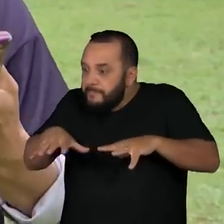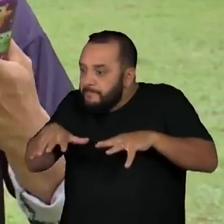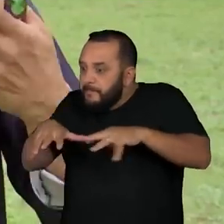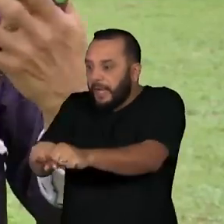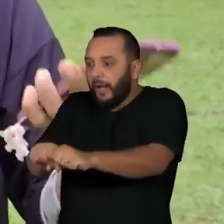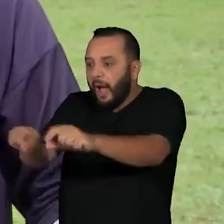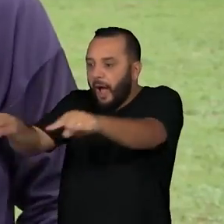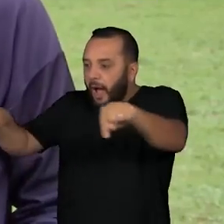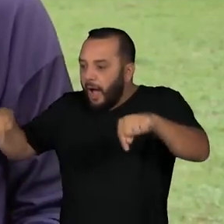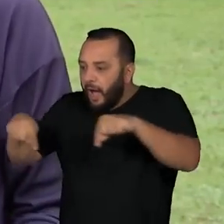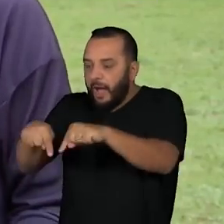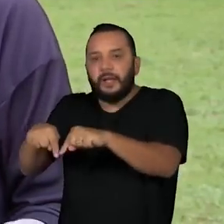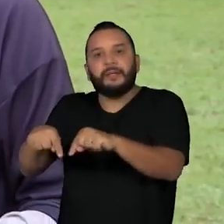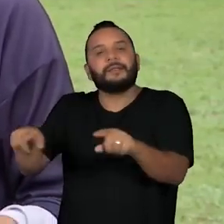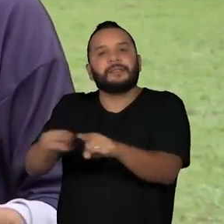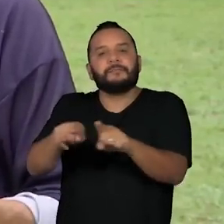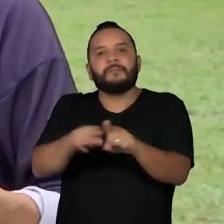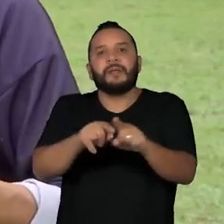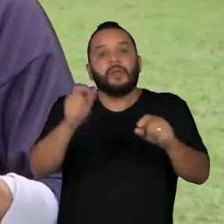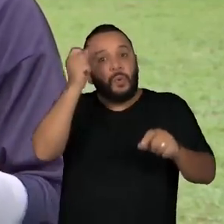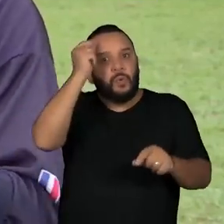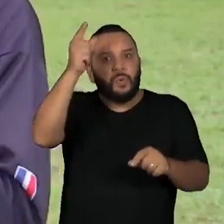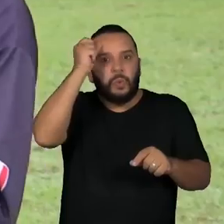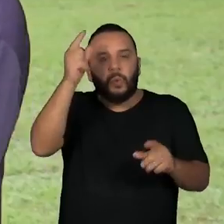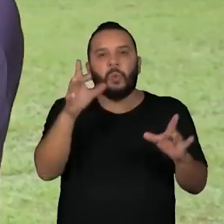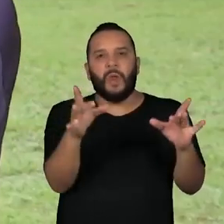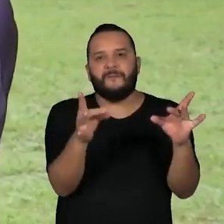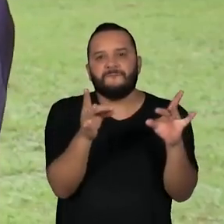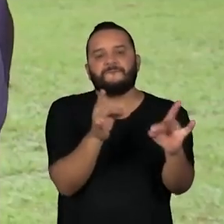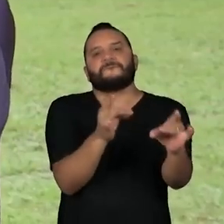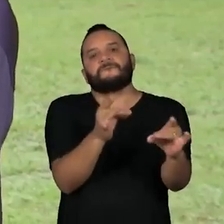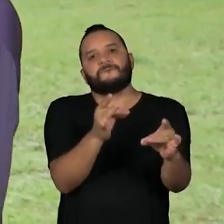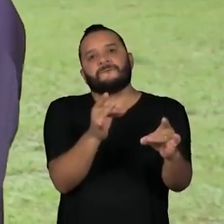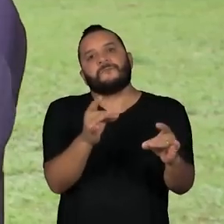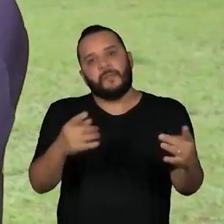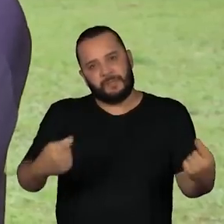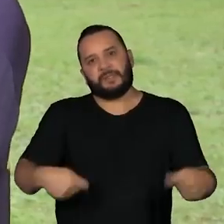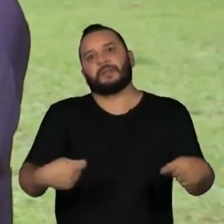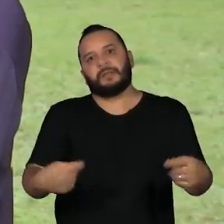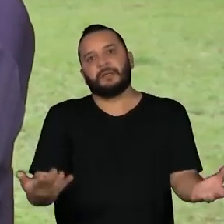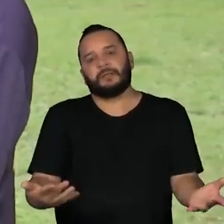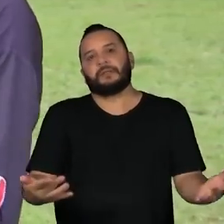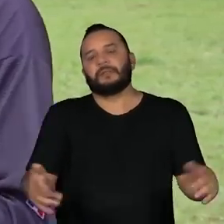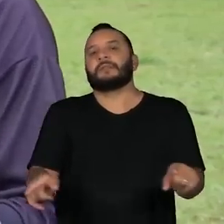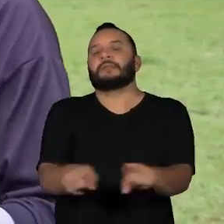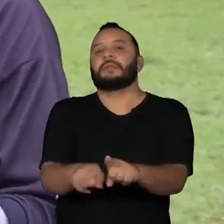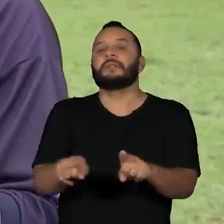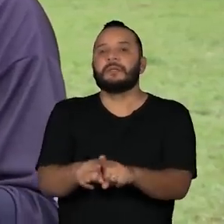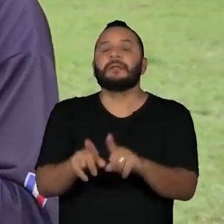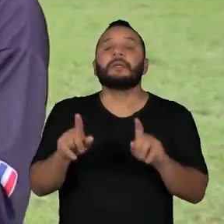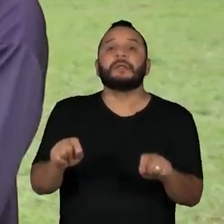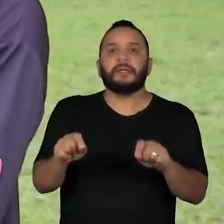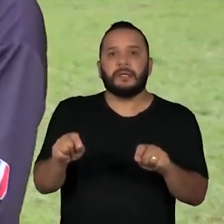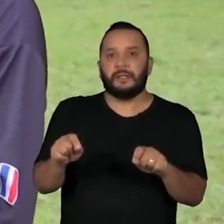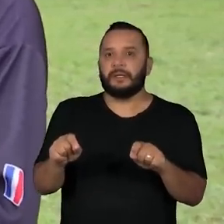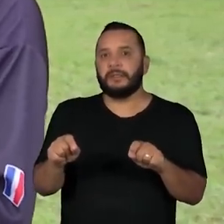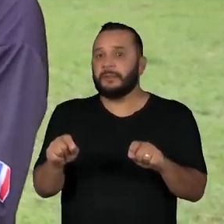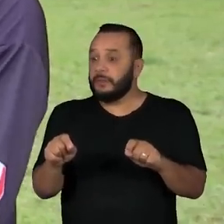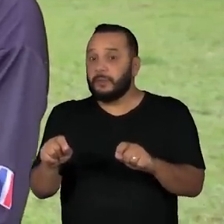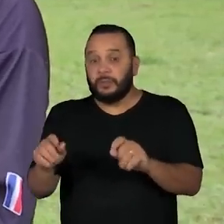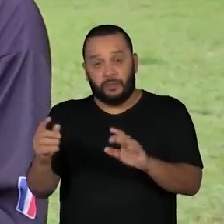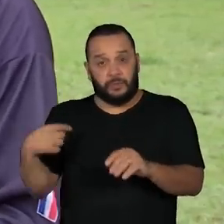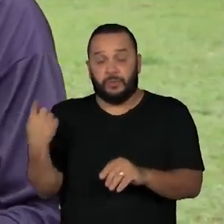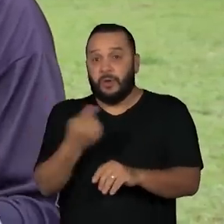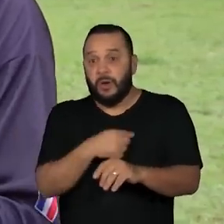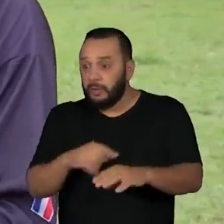para segurar a cultura e para trazer o benefício que seja transformar o nosso projeto